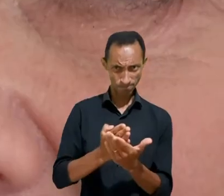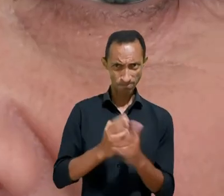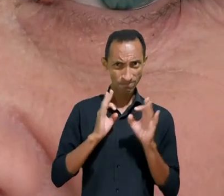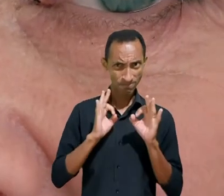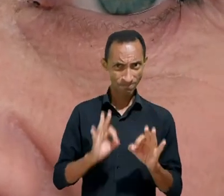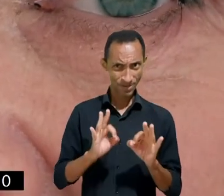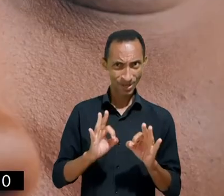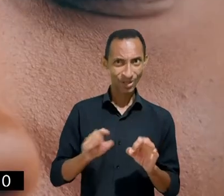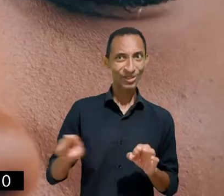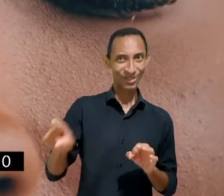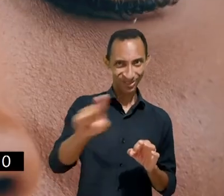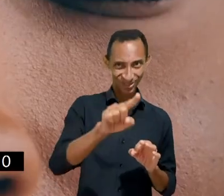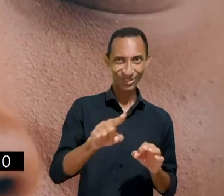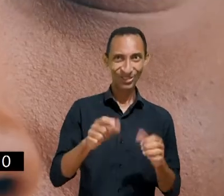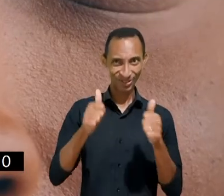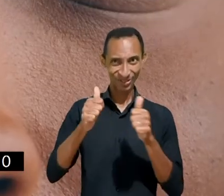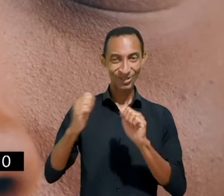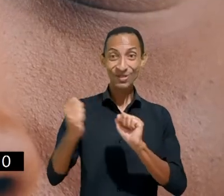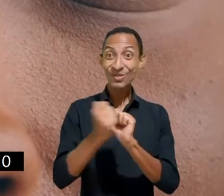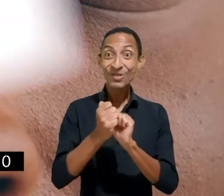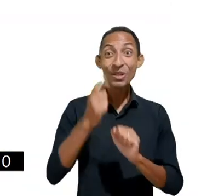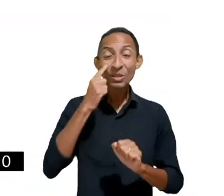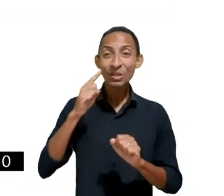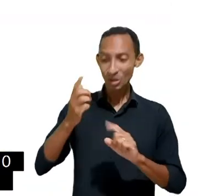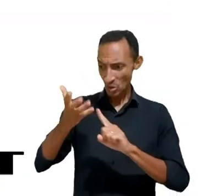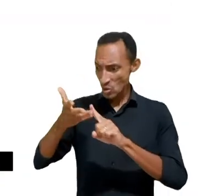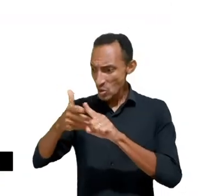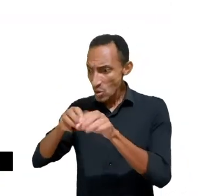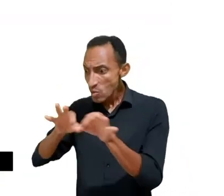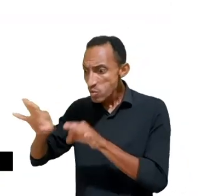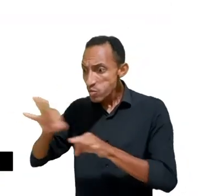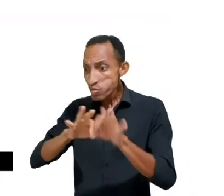conheça as nossas ações e faça parte desse movimento